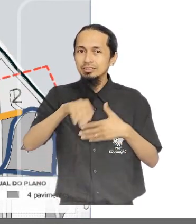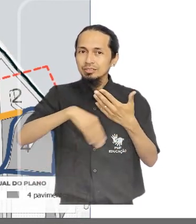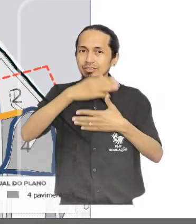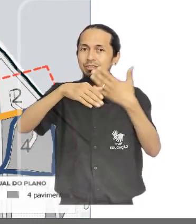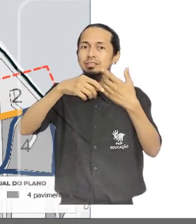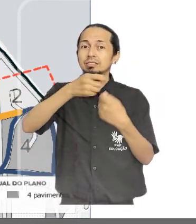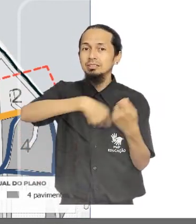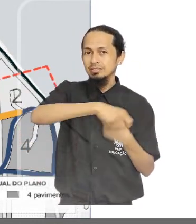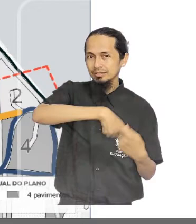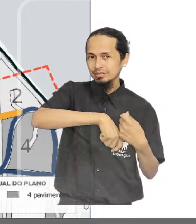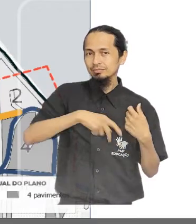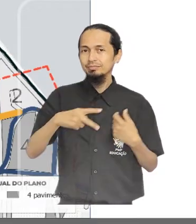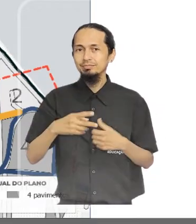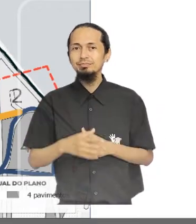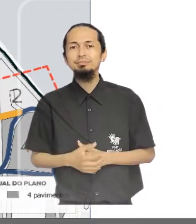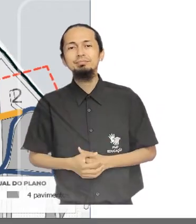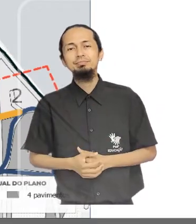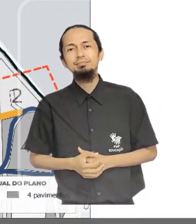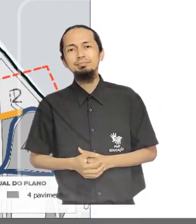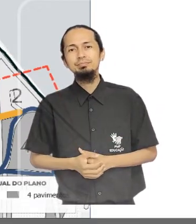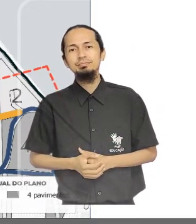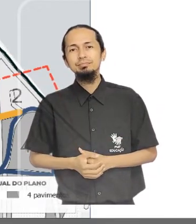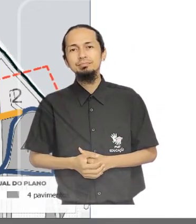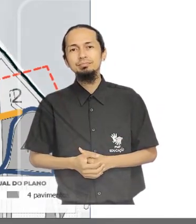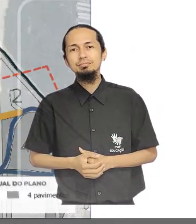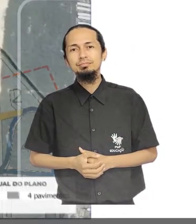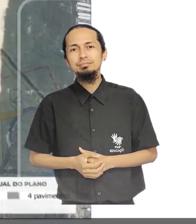outorga de desenvolvimento econômico.